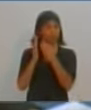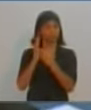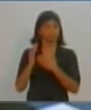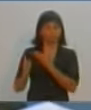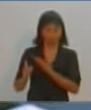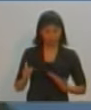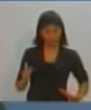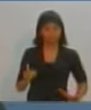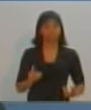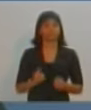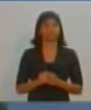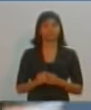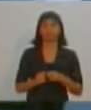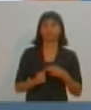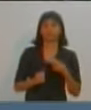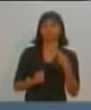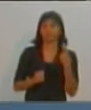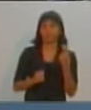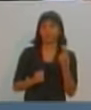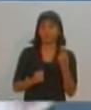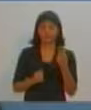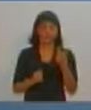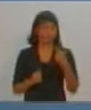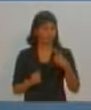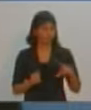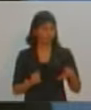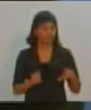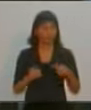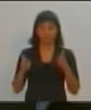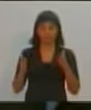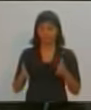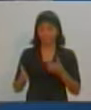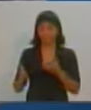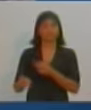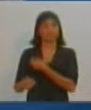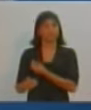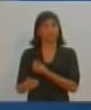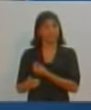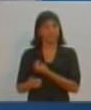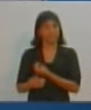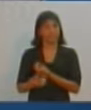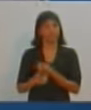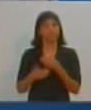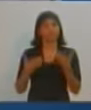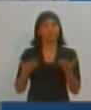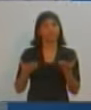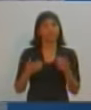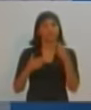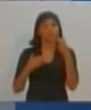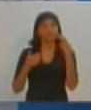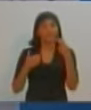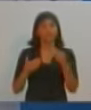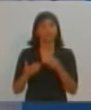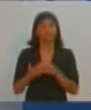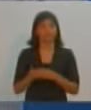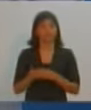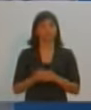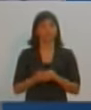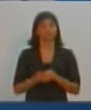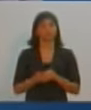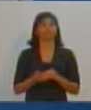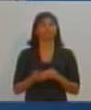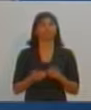dois candidatos não vieram hoje nesse debate. Queria saber o que o senhor acha disso. Olha, pergunta sua é bastante